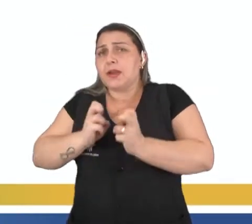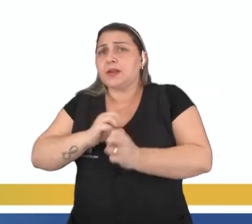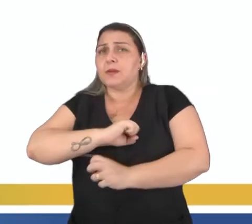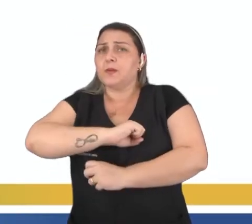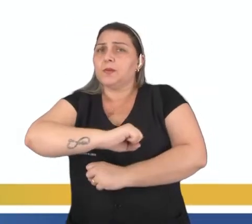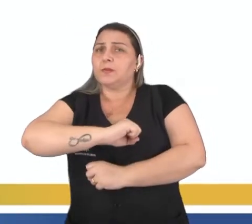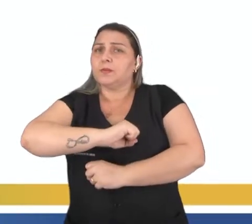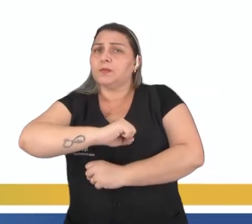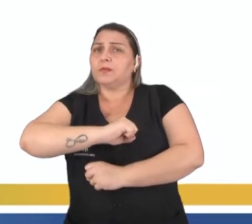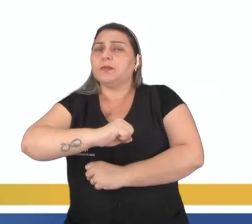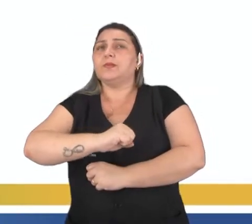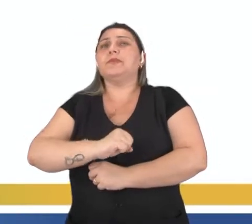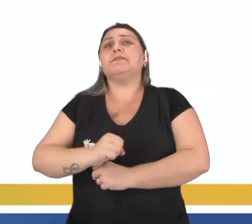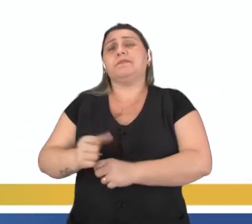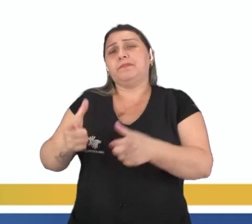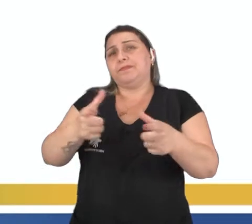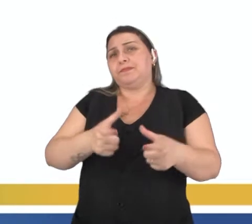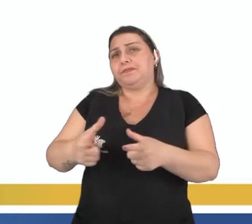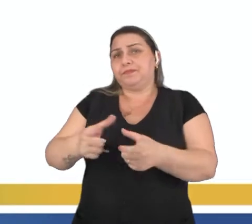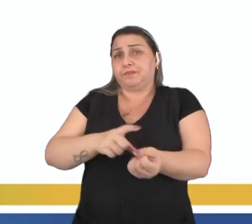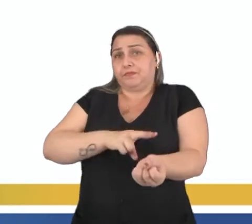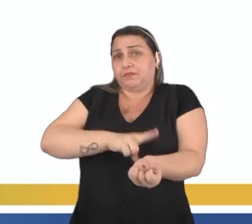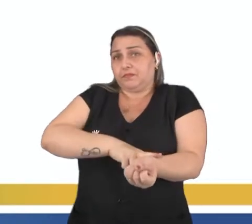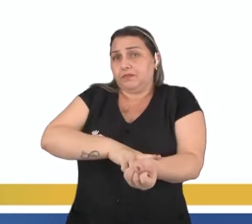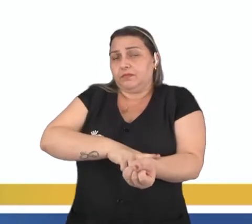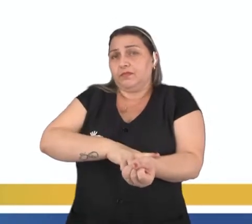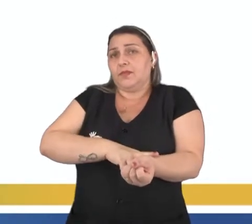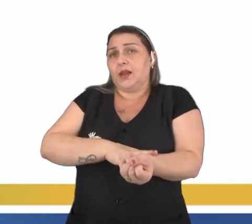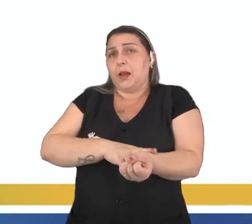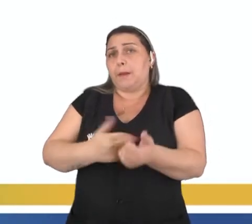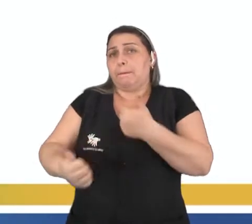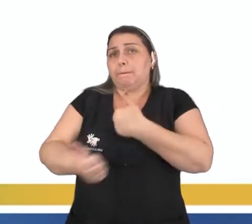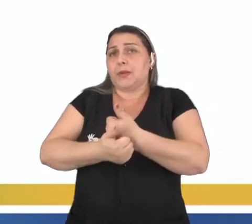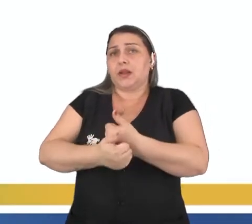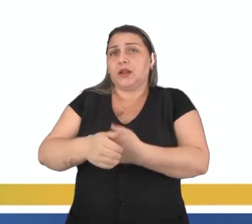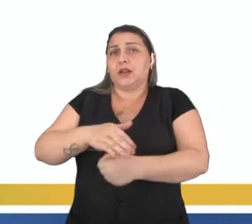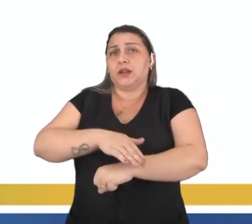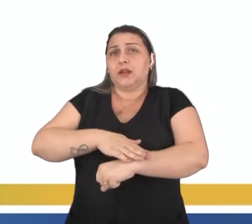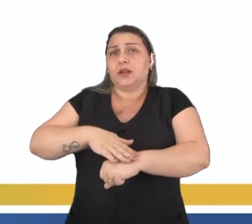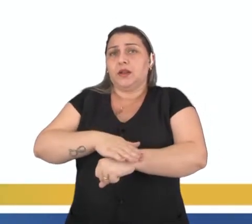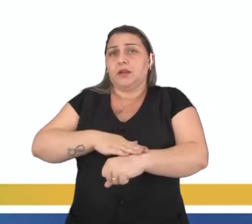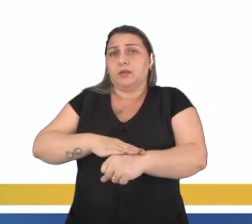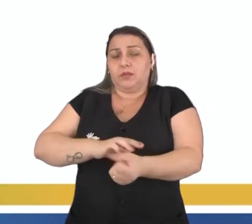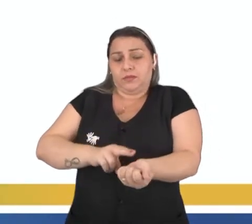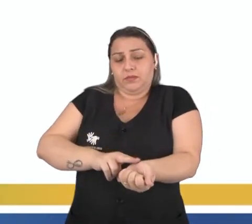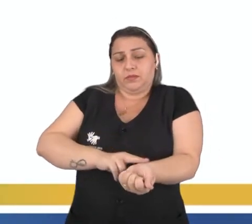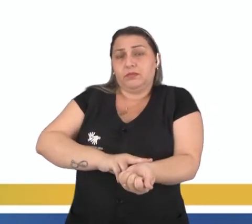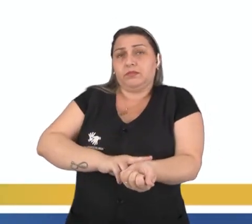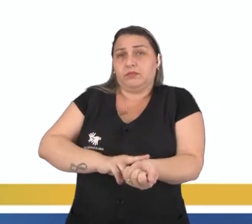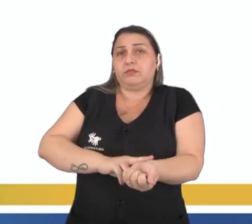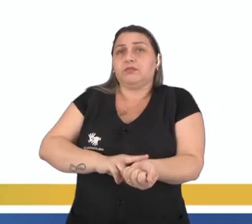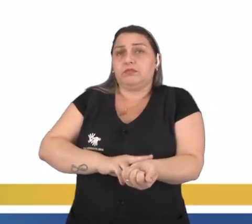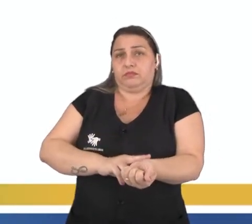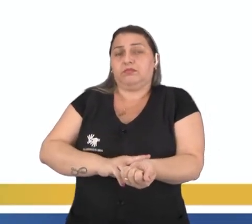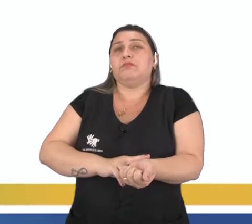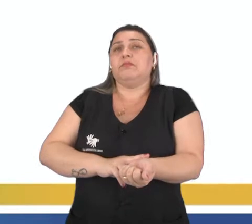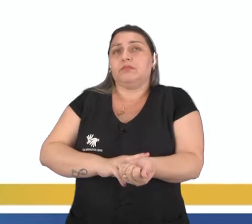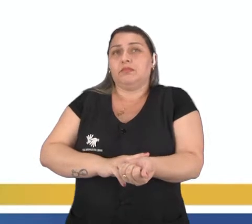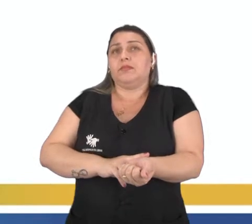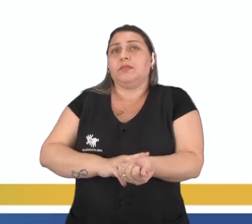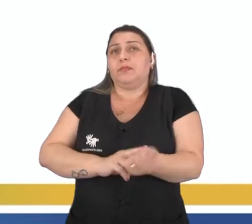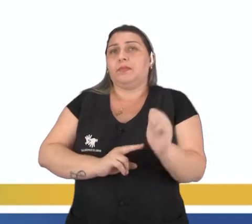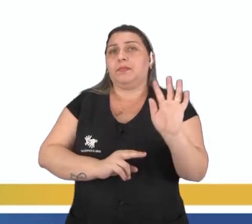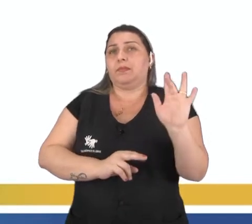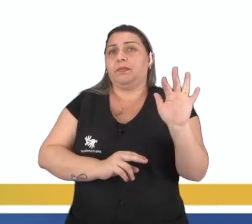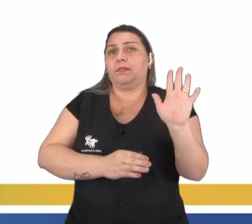batimentos. Ela se localiza no punho, próximo à mão, né? Abaixo da linha do polegar, em direção à